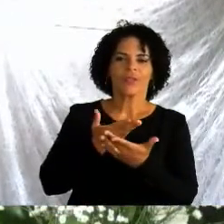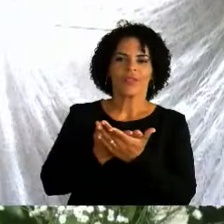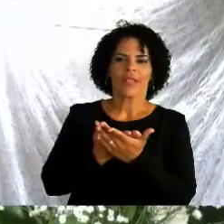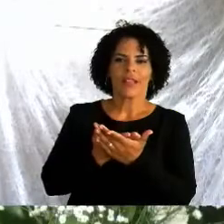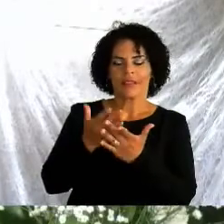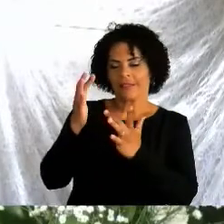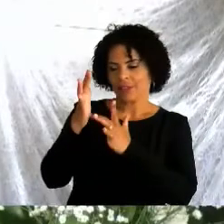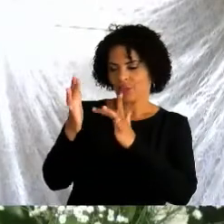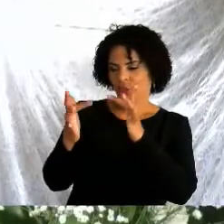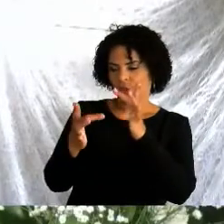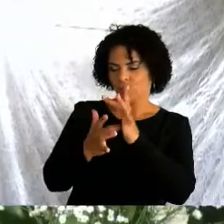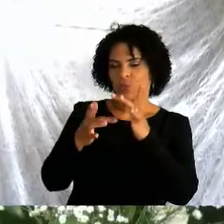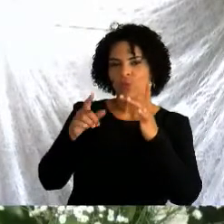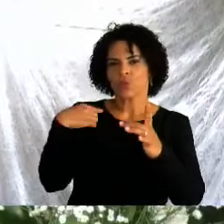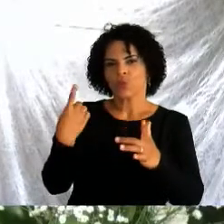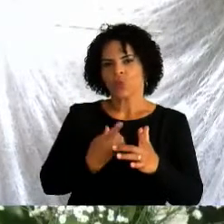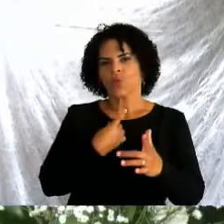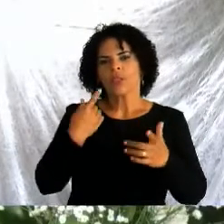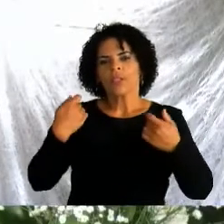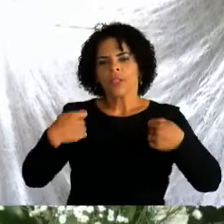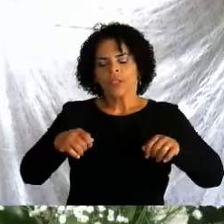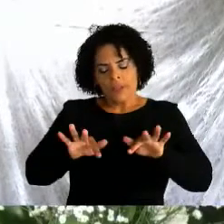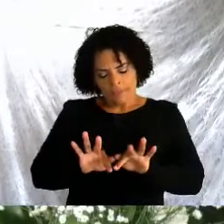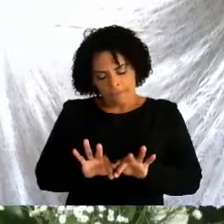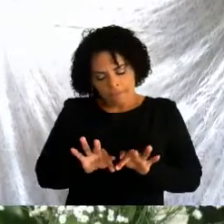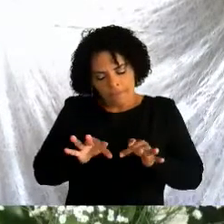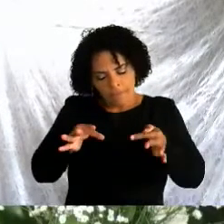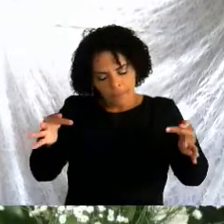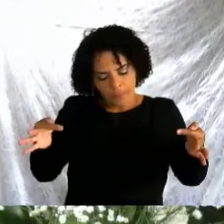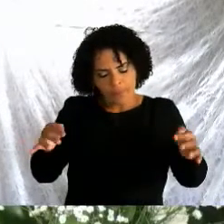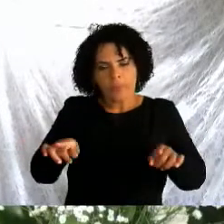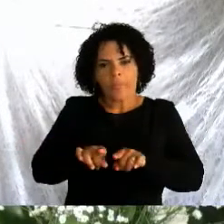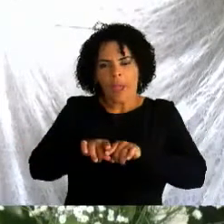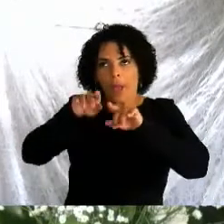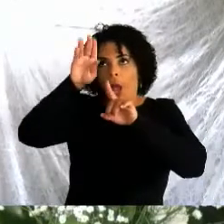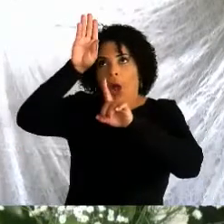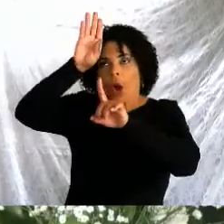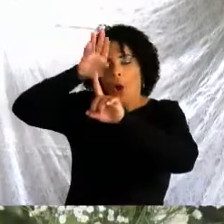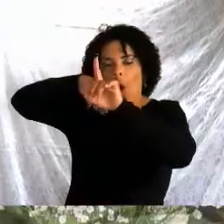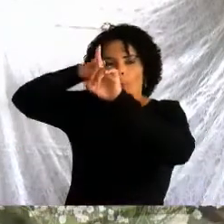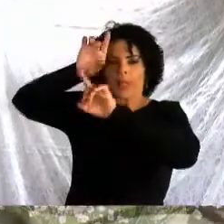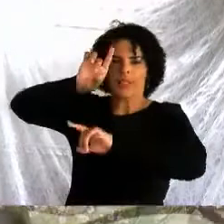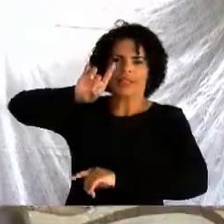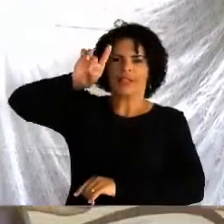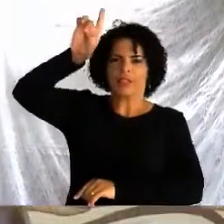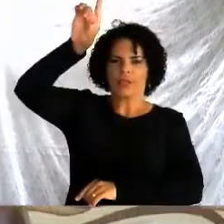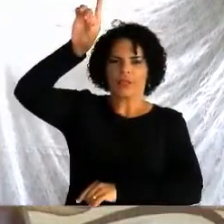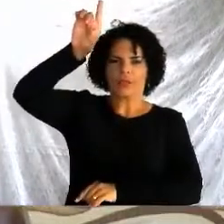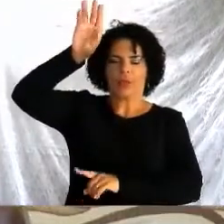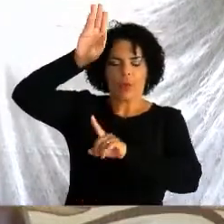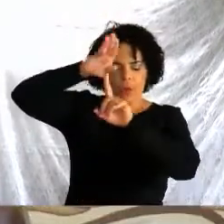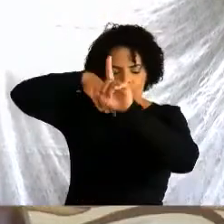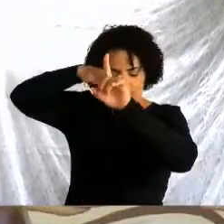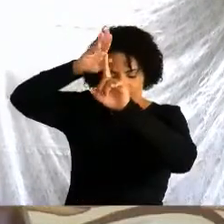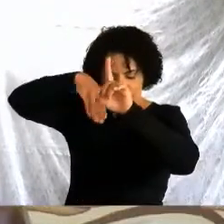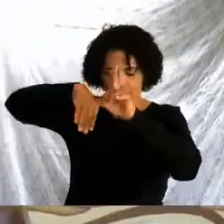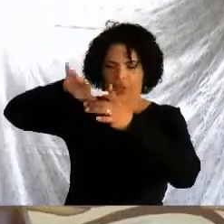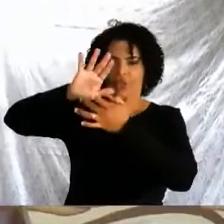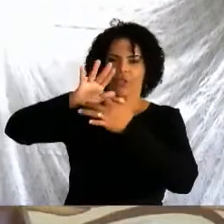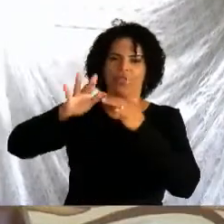preciso ter a humildade e a obediência, obediência dos que